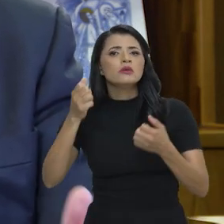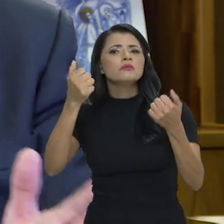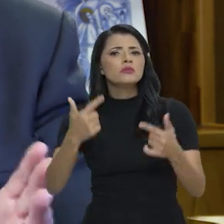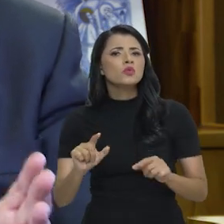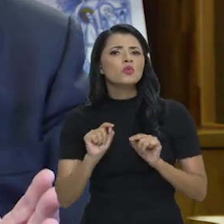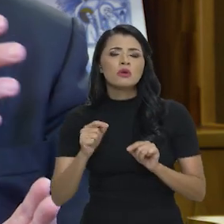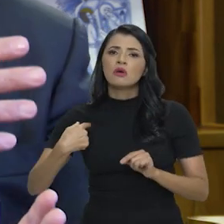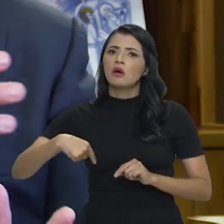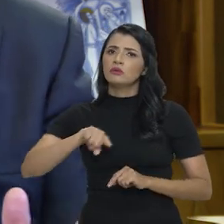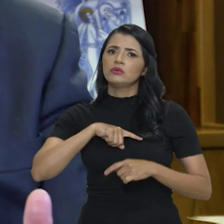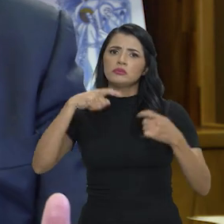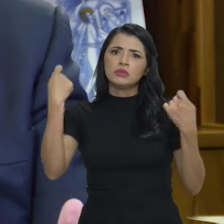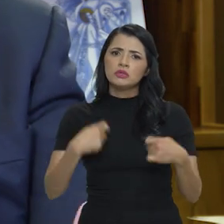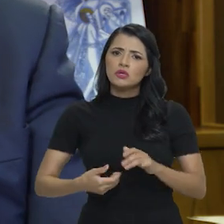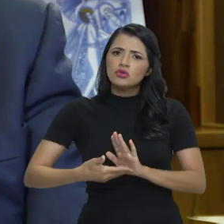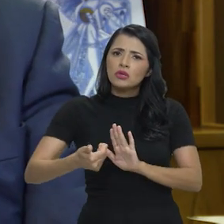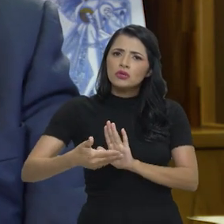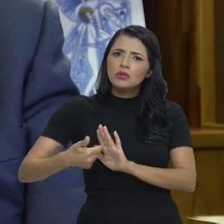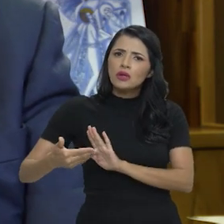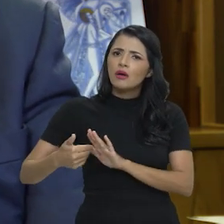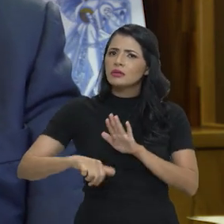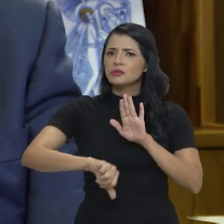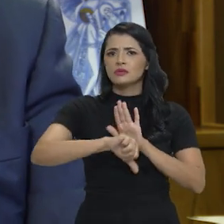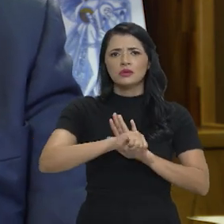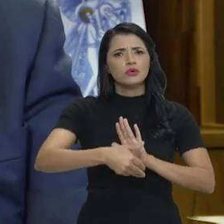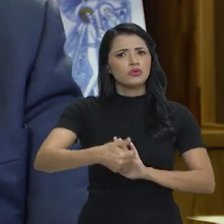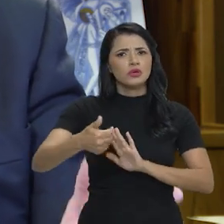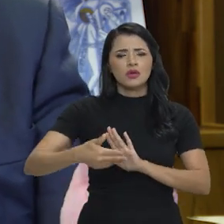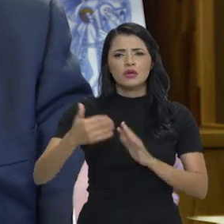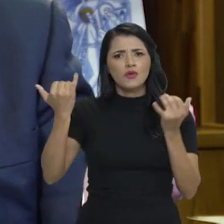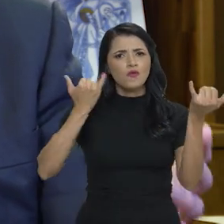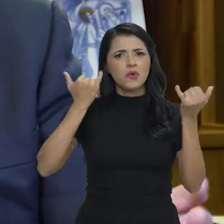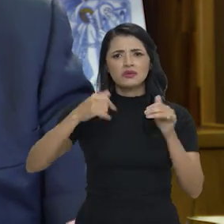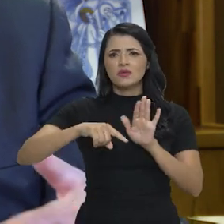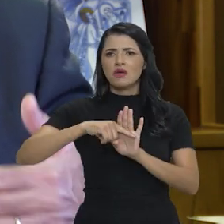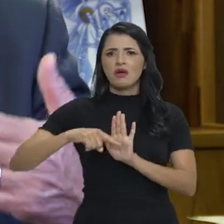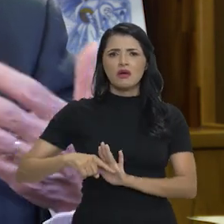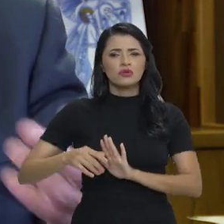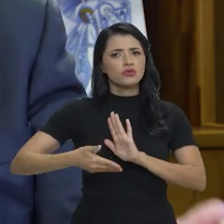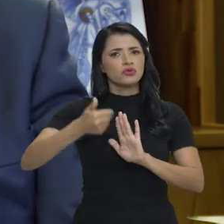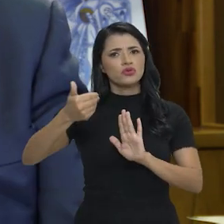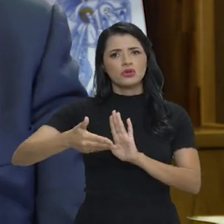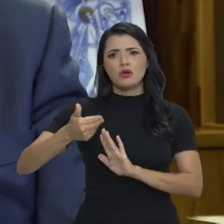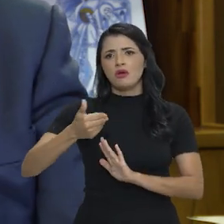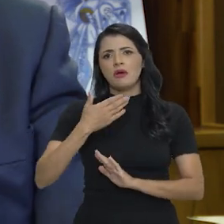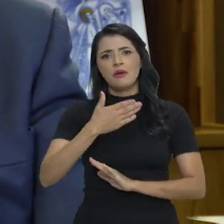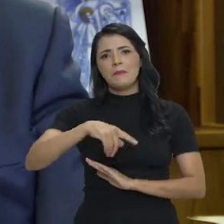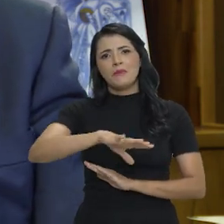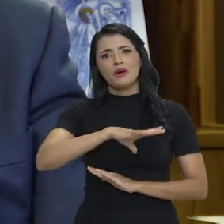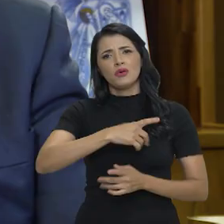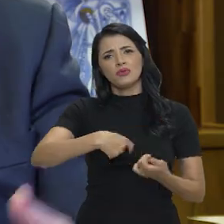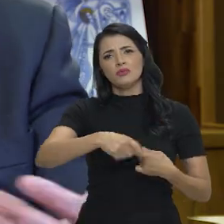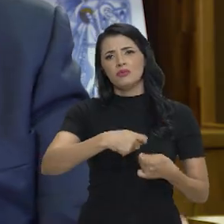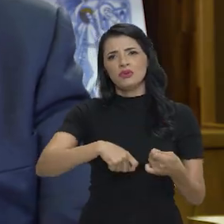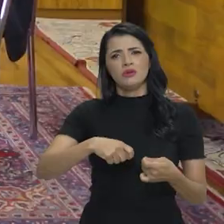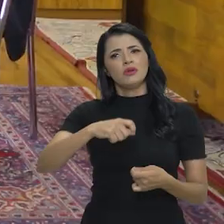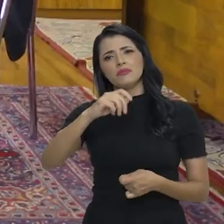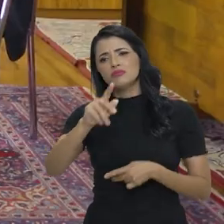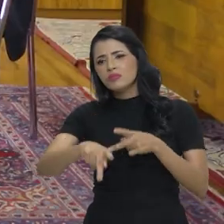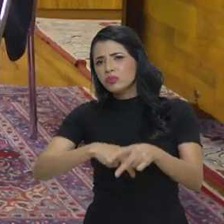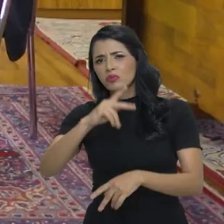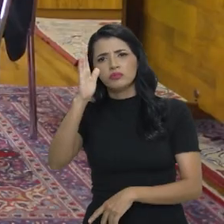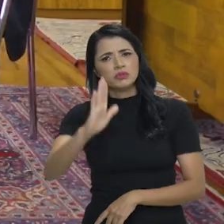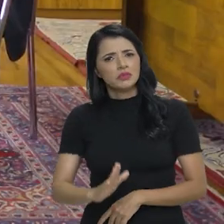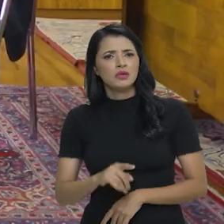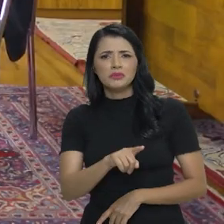precisamos ir eliminando esse conjunto de notícias negativas para a economia brasileira e para o povo